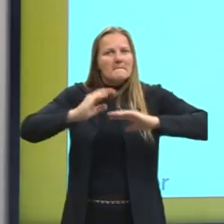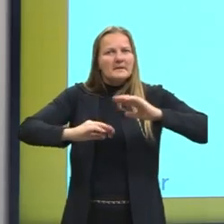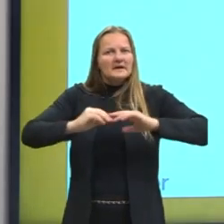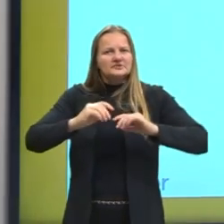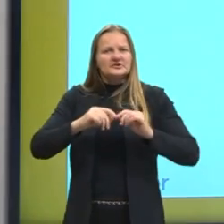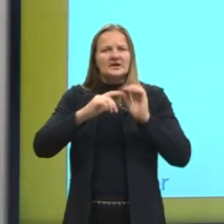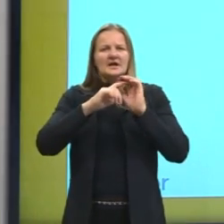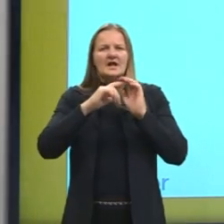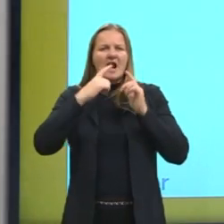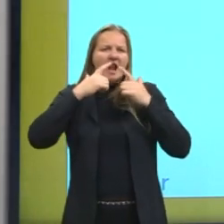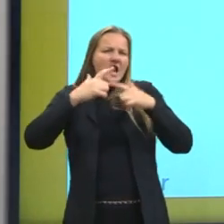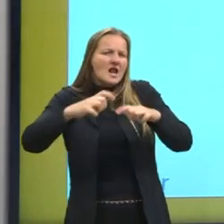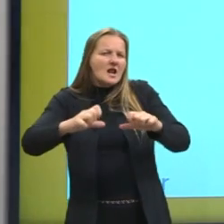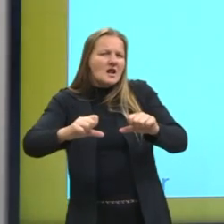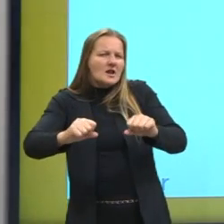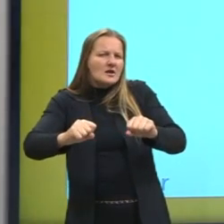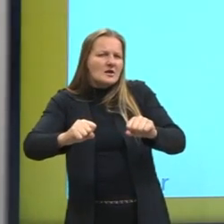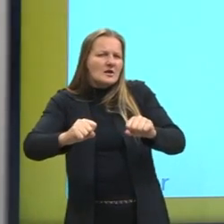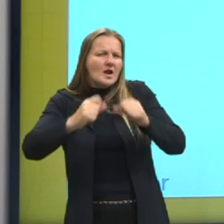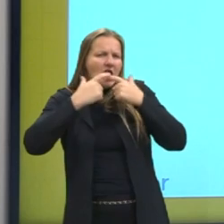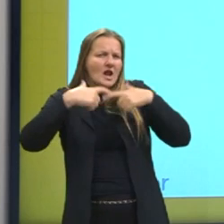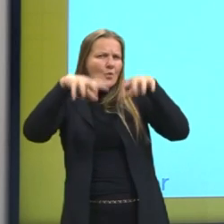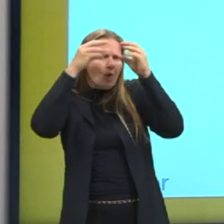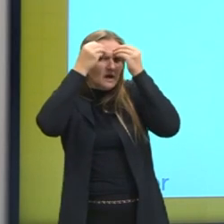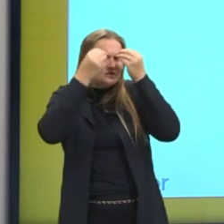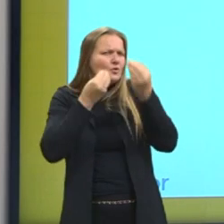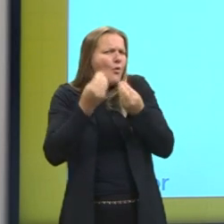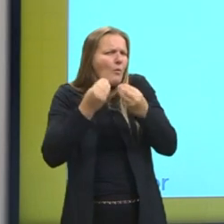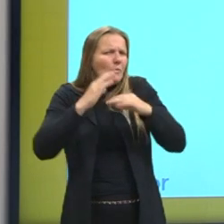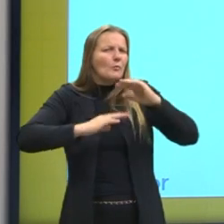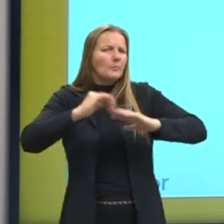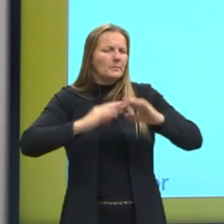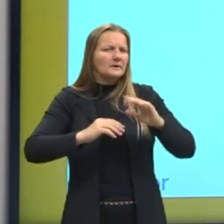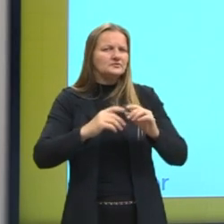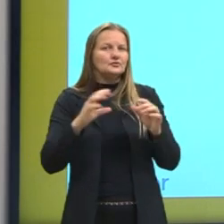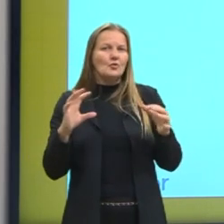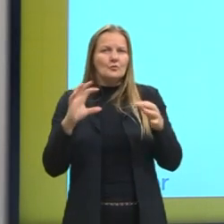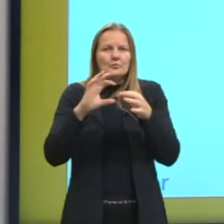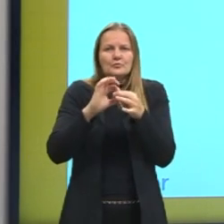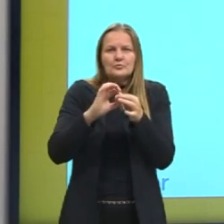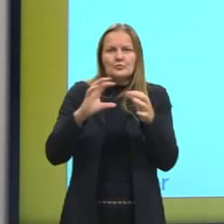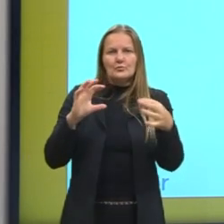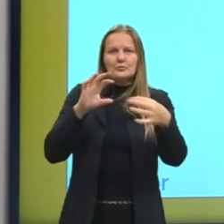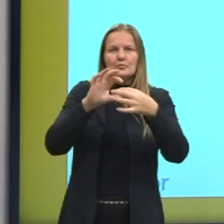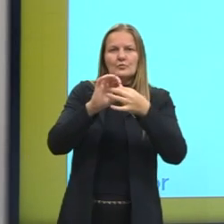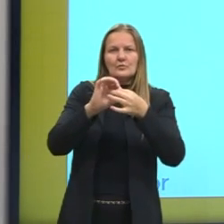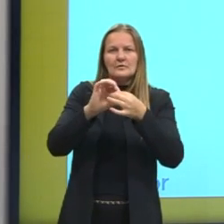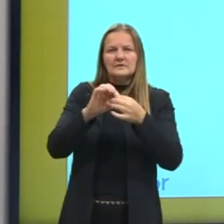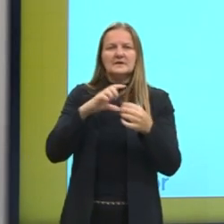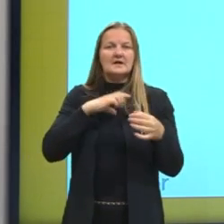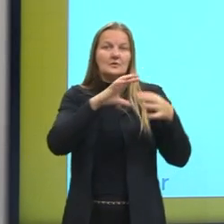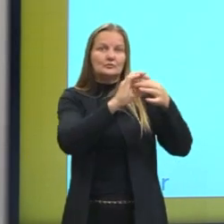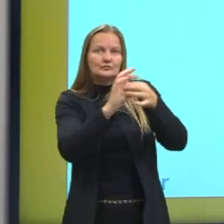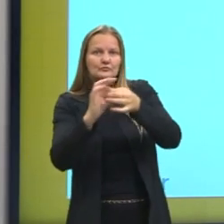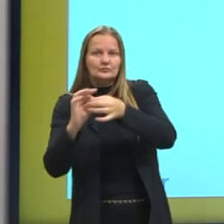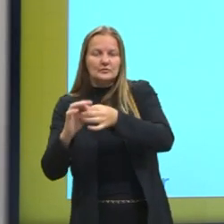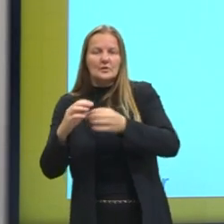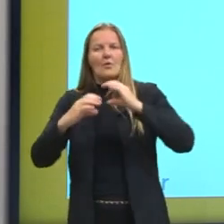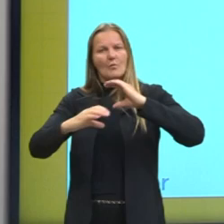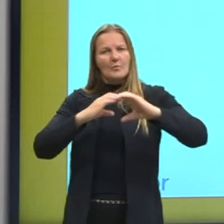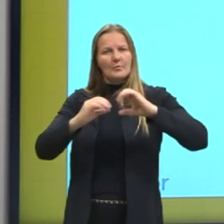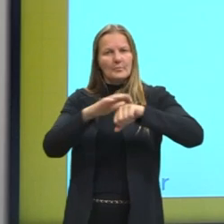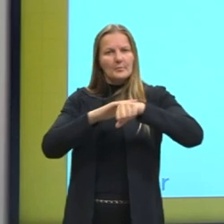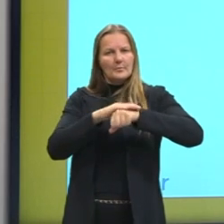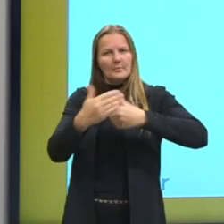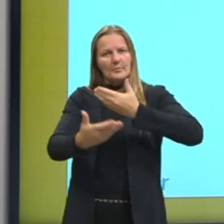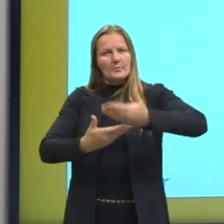linguagem, cada prática de linguagem é ligada com uma situação comunicativa.